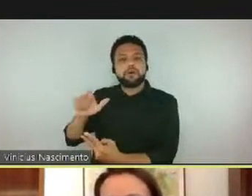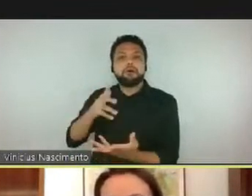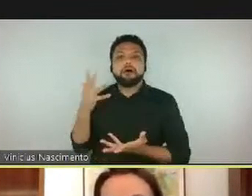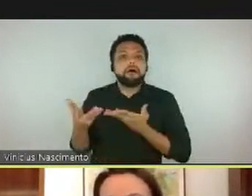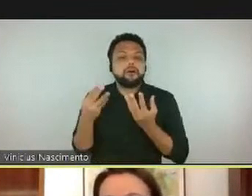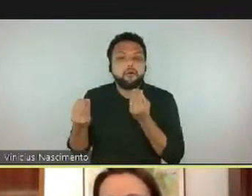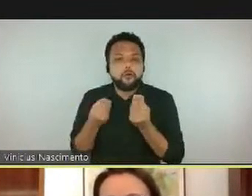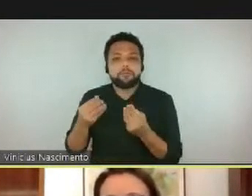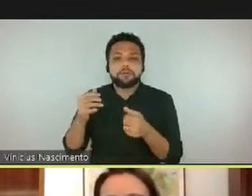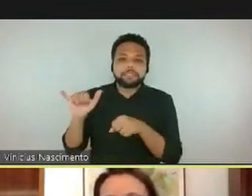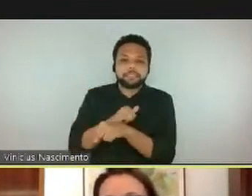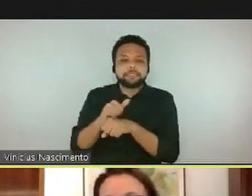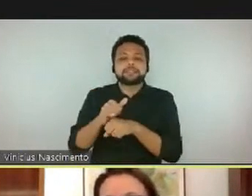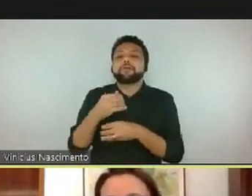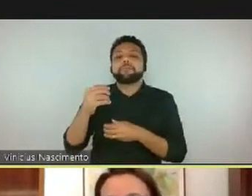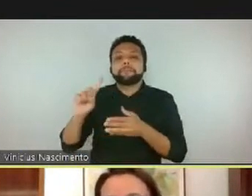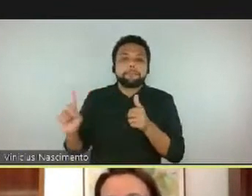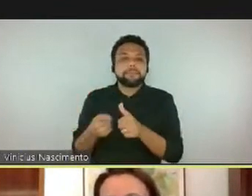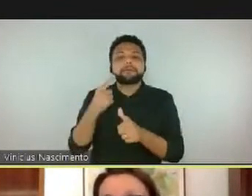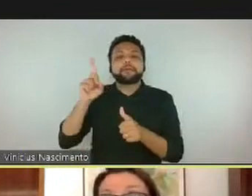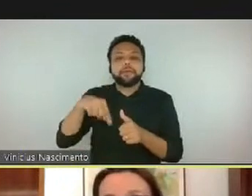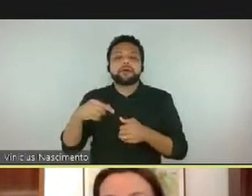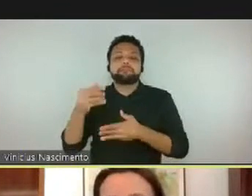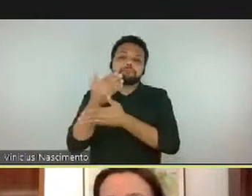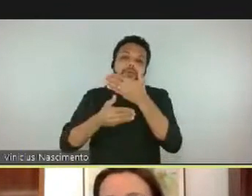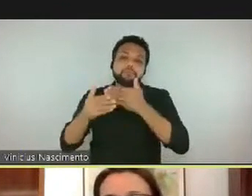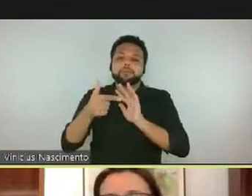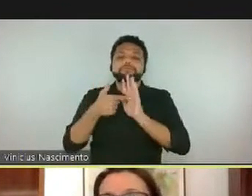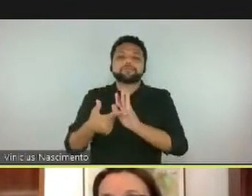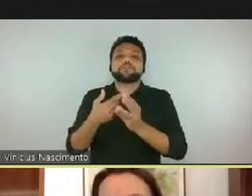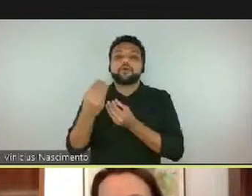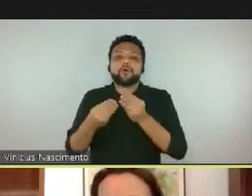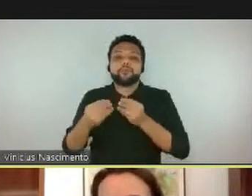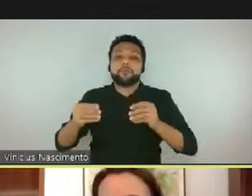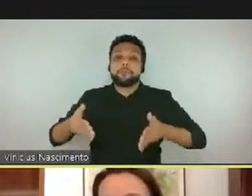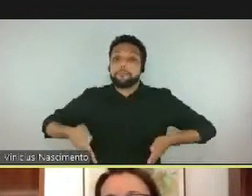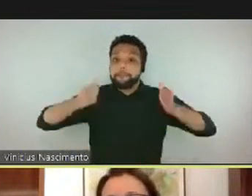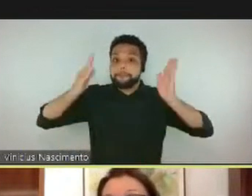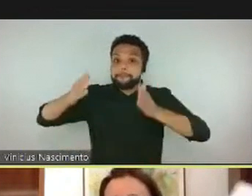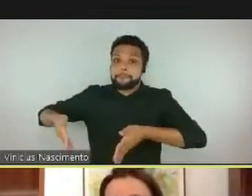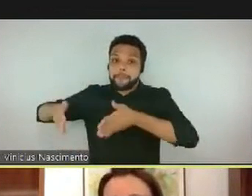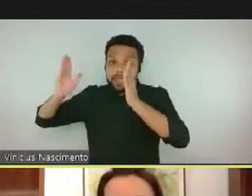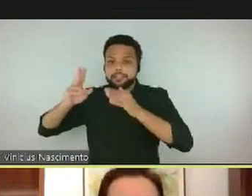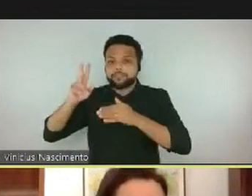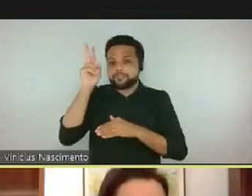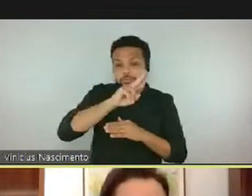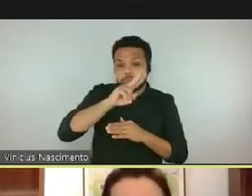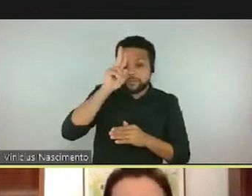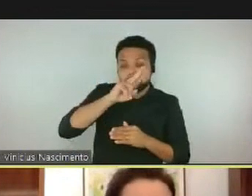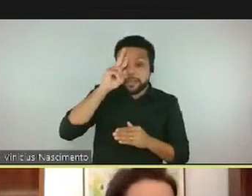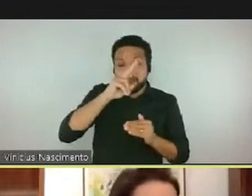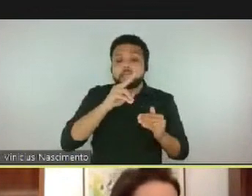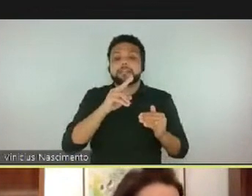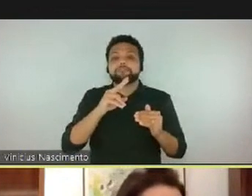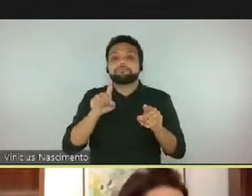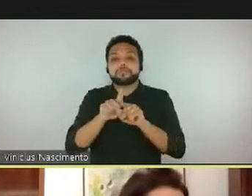o prédio, os vizinhos e a história, o histórico do MAC.